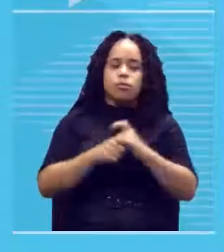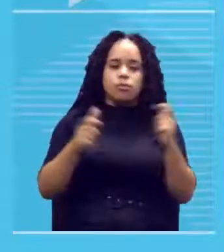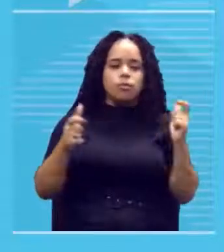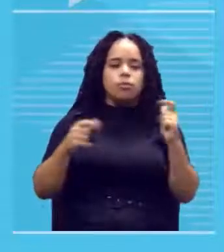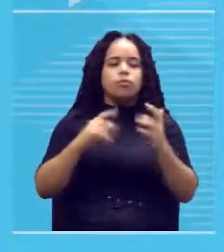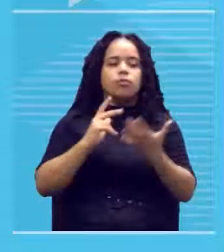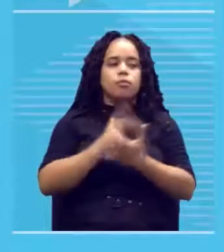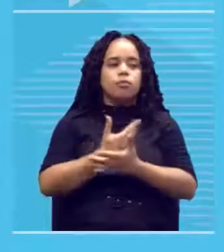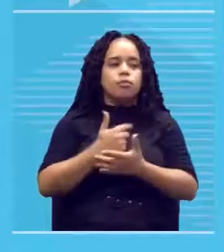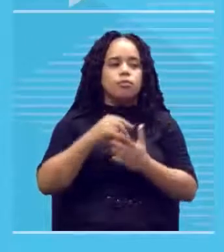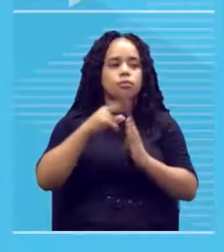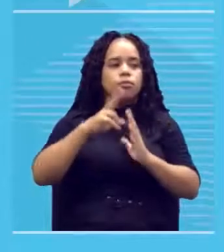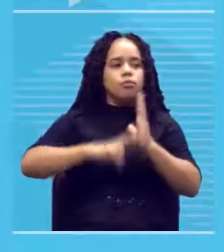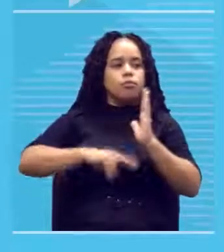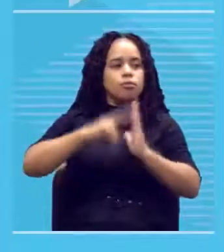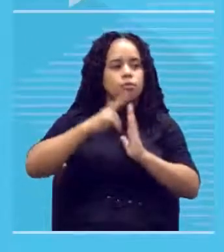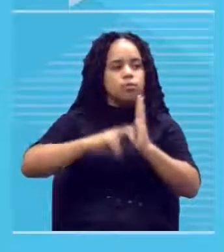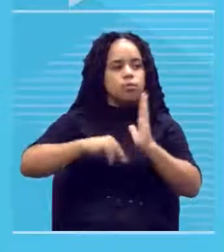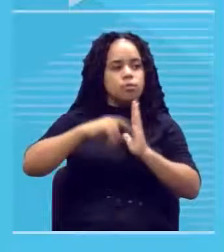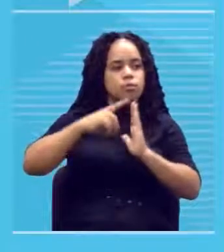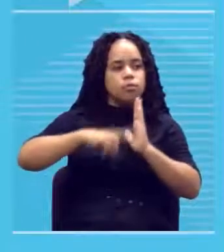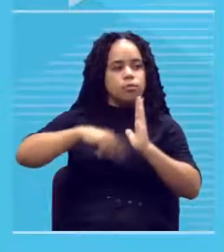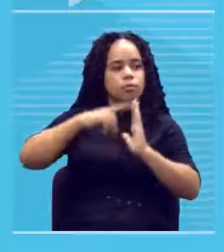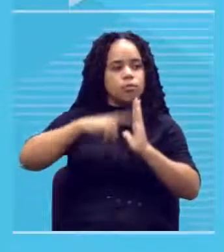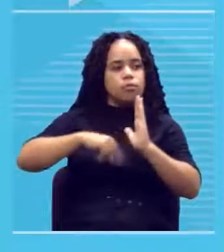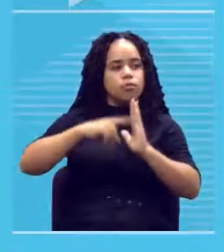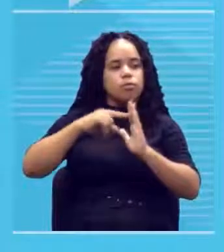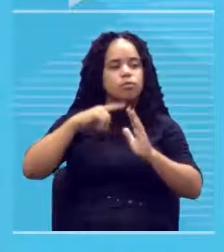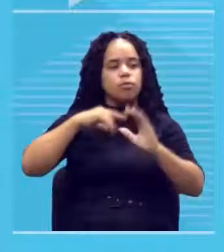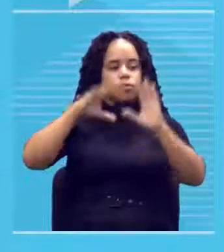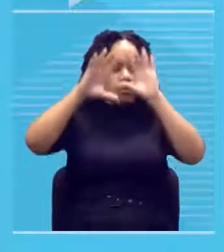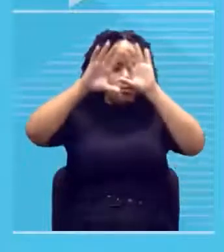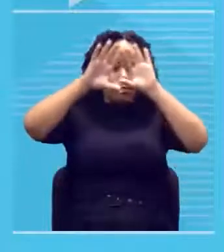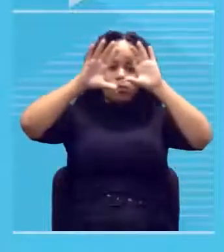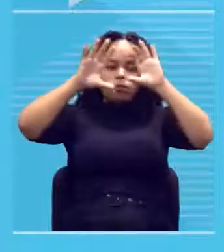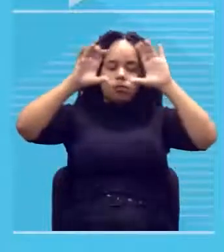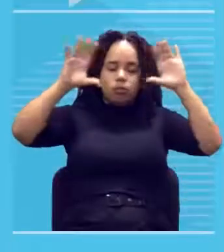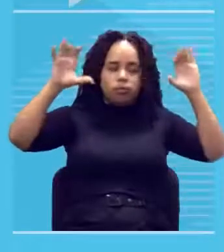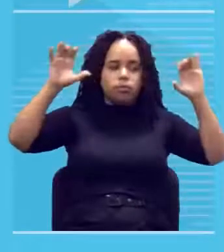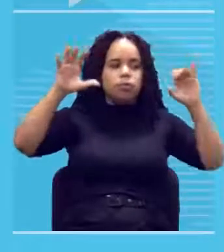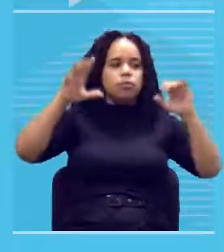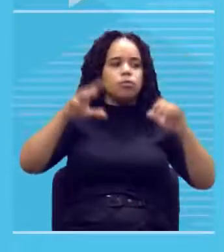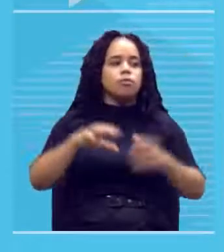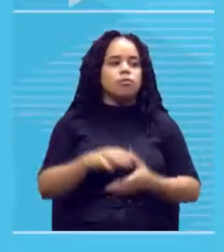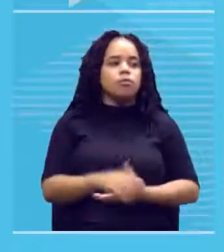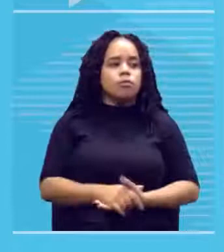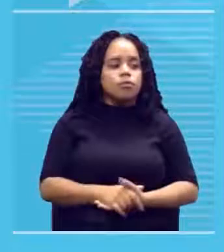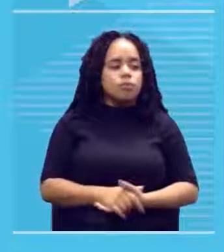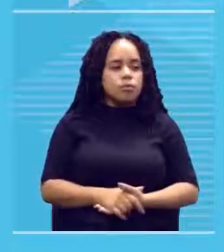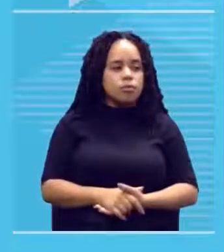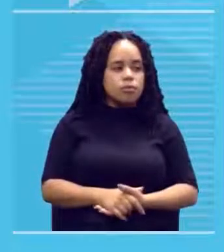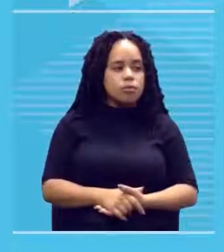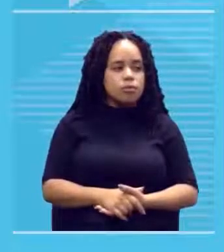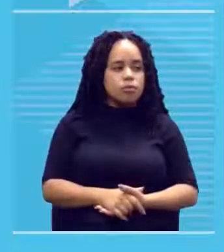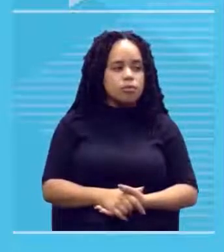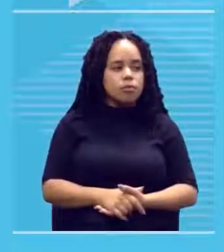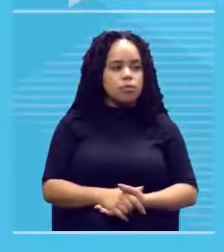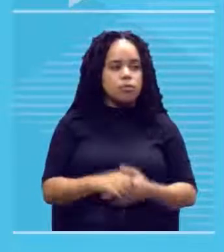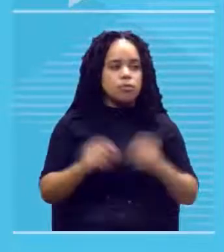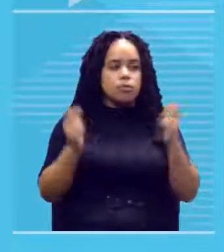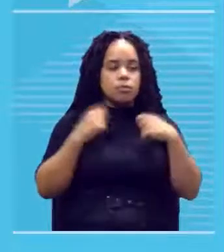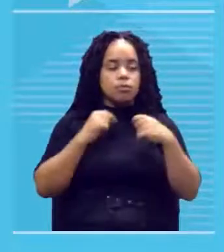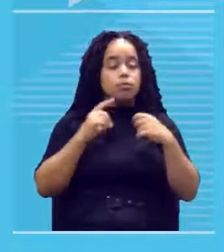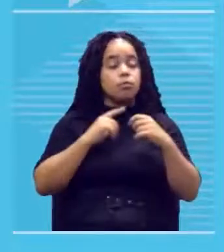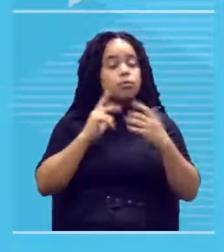aqui nesse efeito do bosque colorido no céu azulado aqui do anoitecer para ter esse